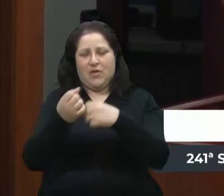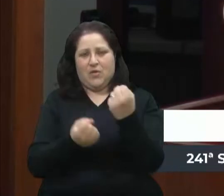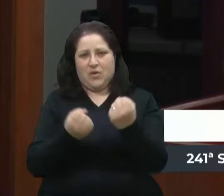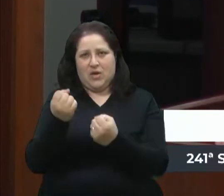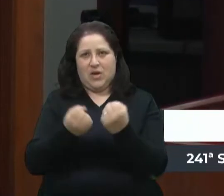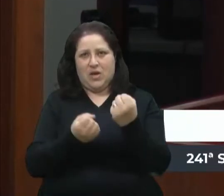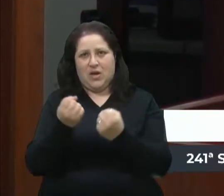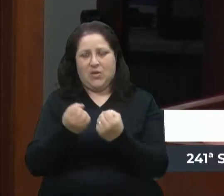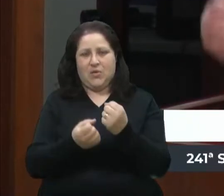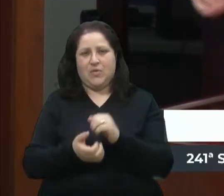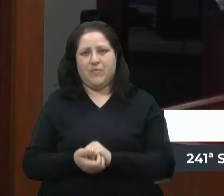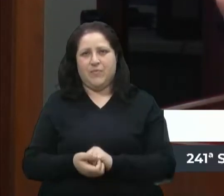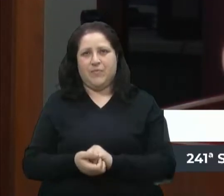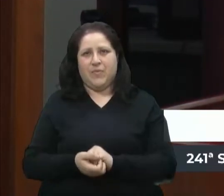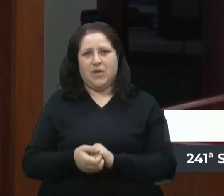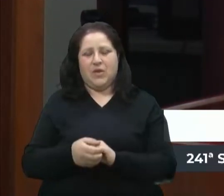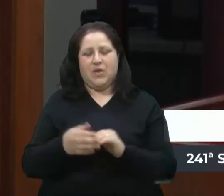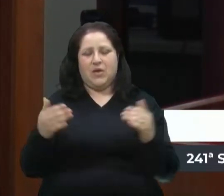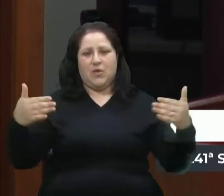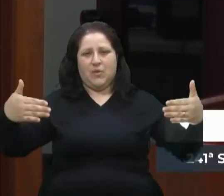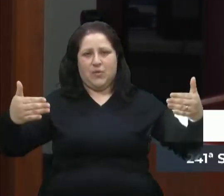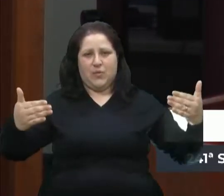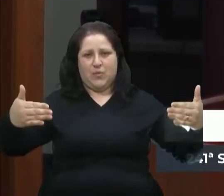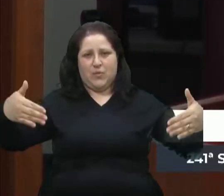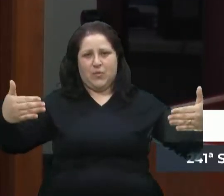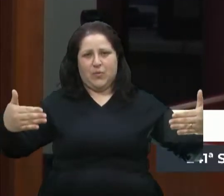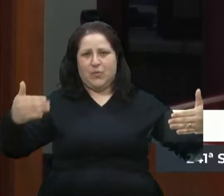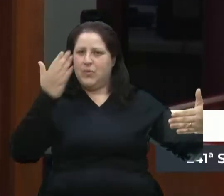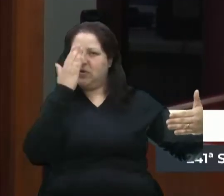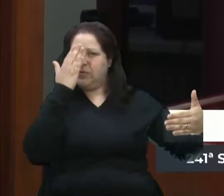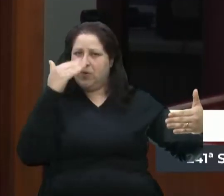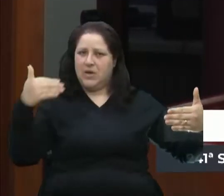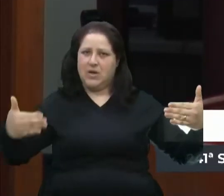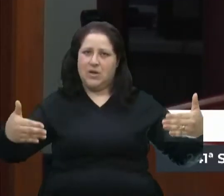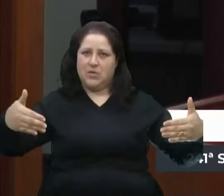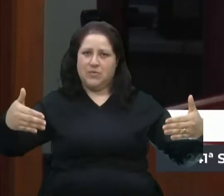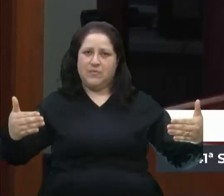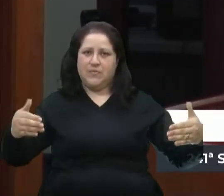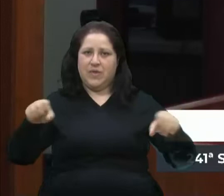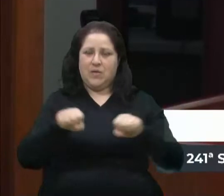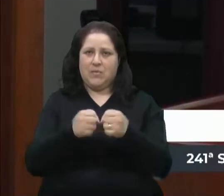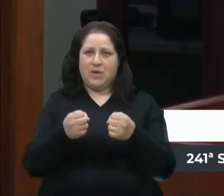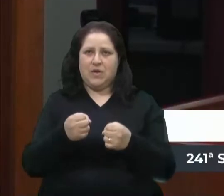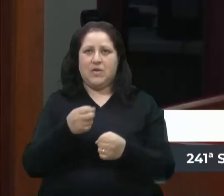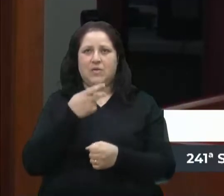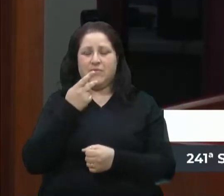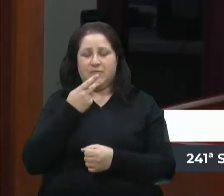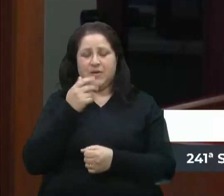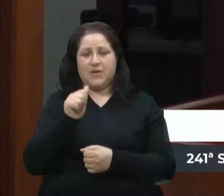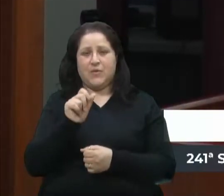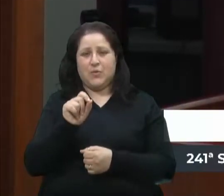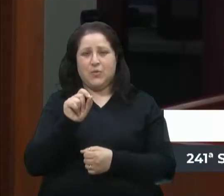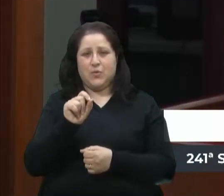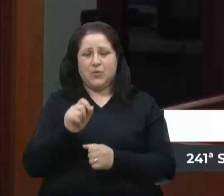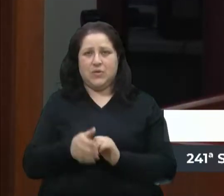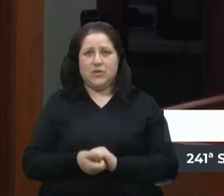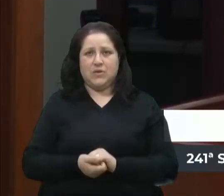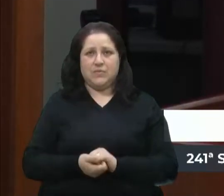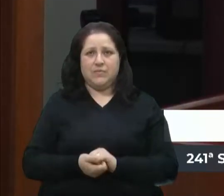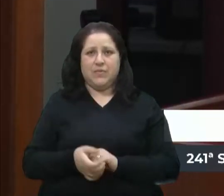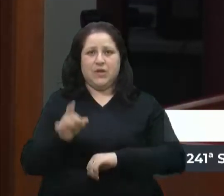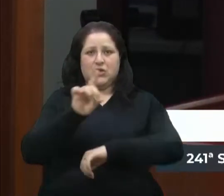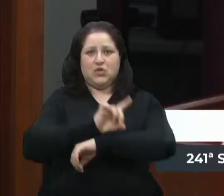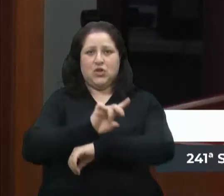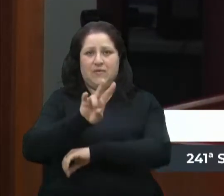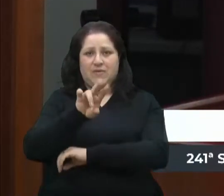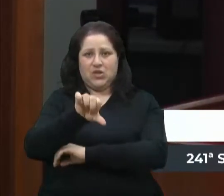quebraram o vidro do carro dela, o espelho, né? Pois bem, eu vou dizer uma coisa para vocês. No dia